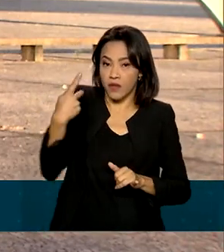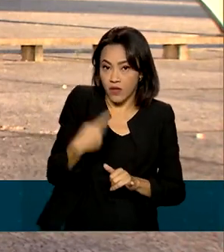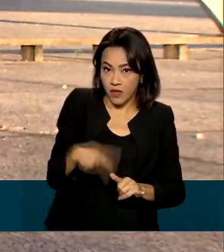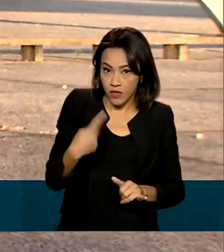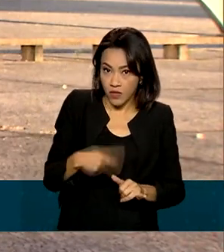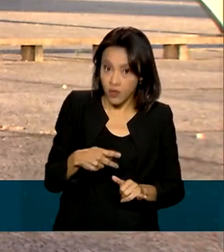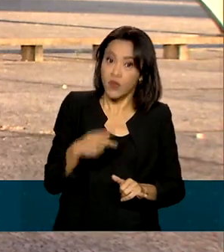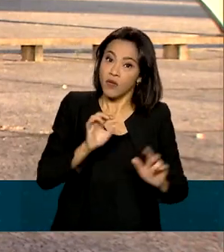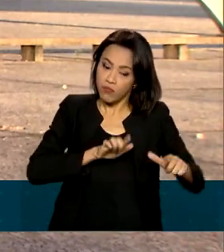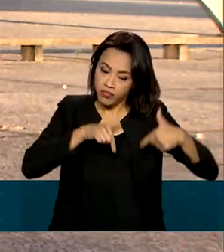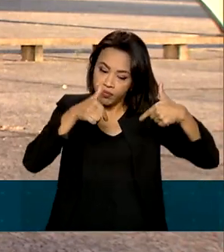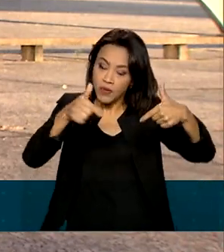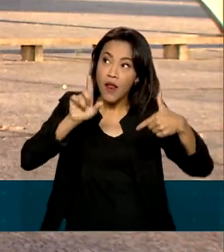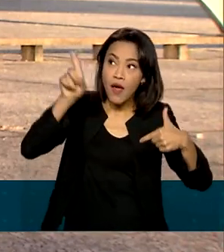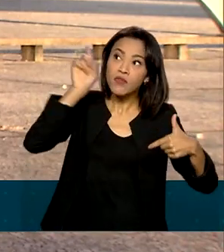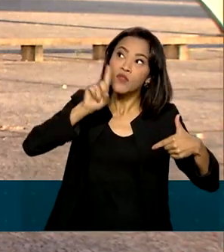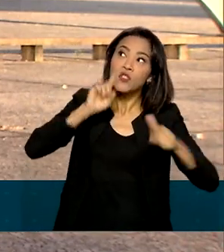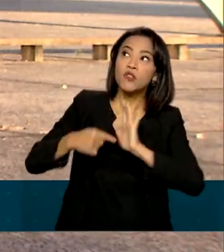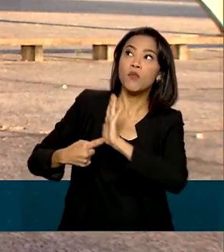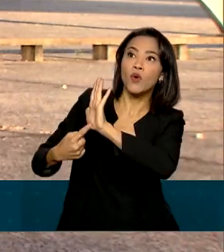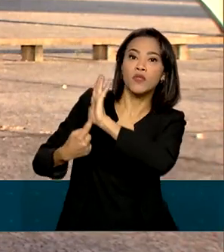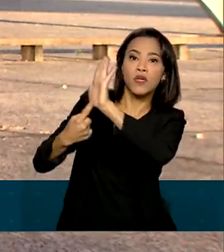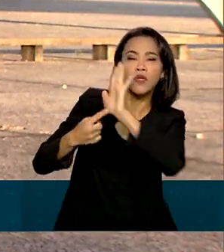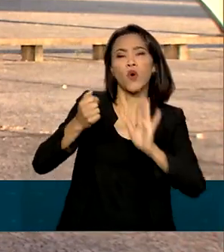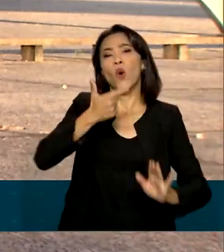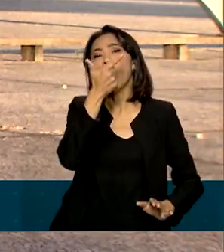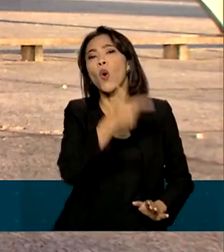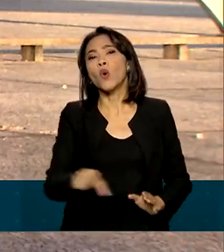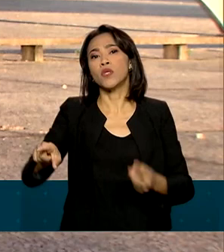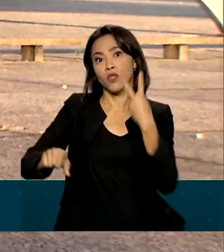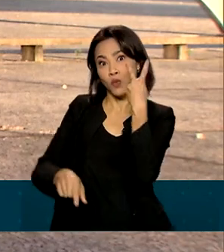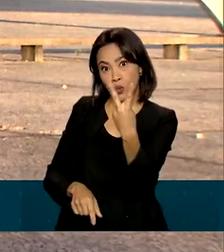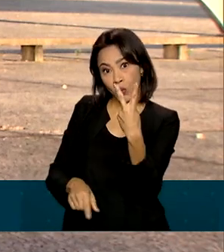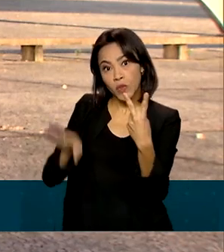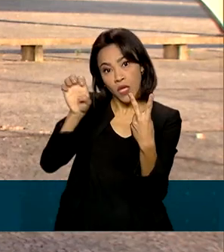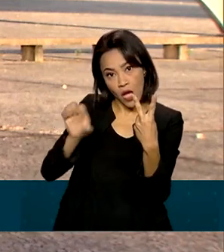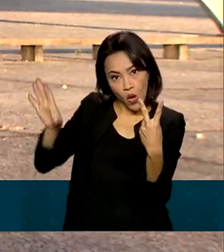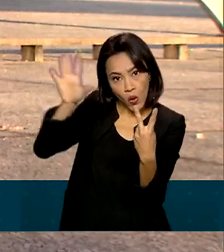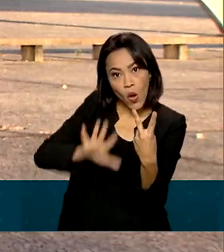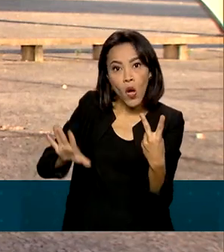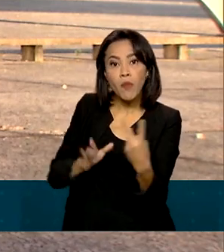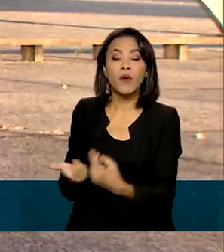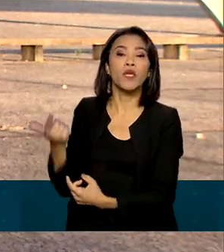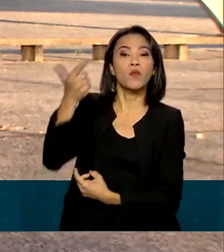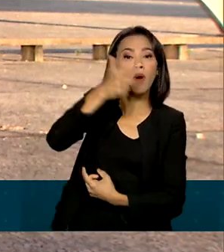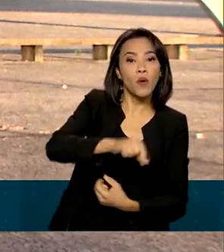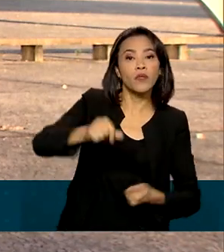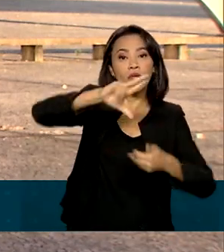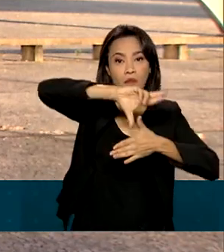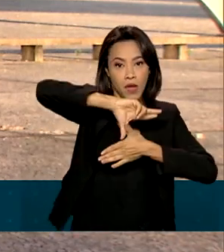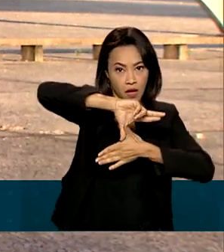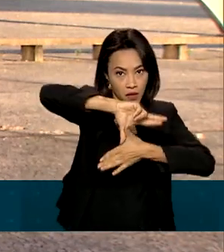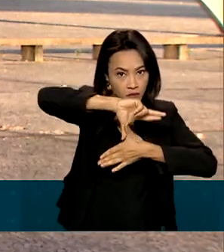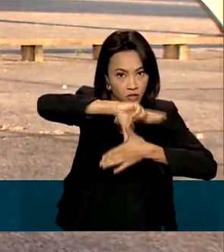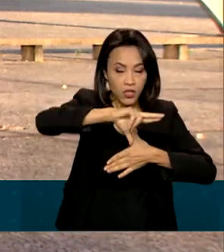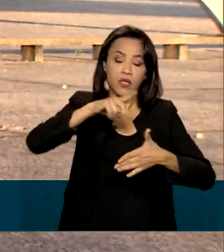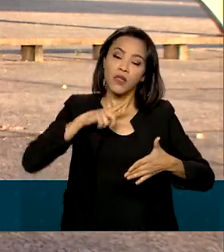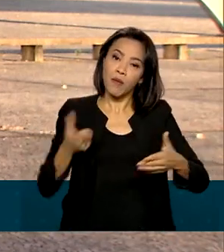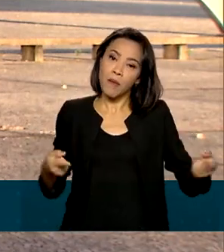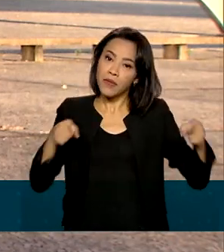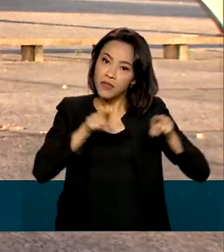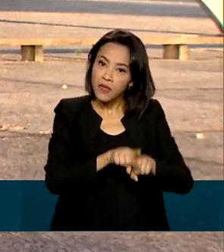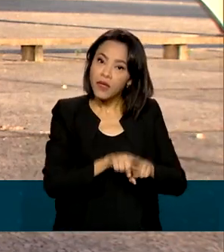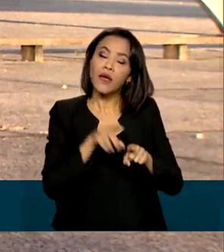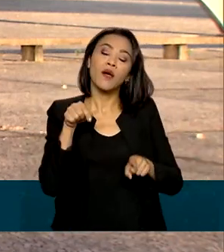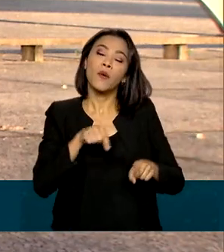ação nos Estados Unidos, outras duas serão realizadas na Europa e na América Latina. Além disso, numa parceria com o Sebrae,